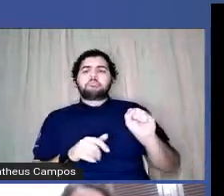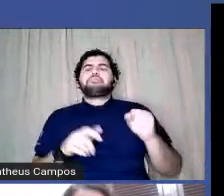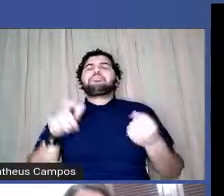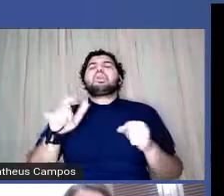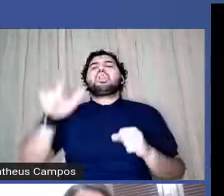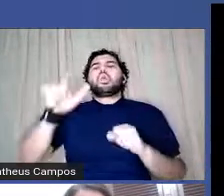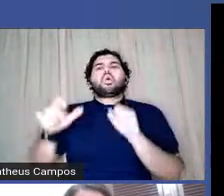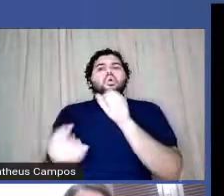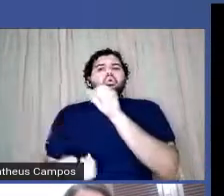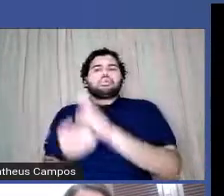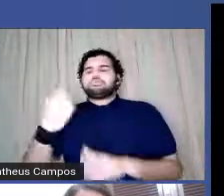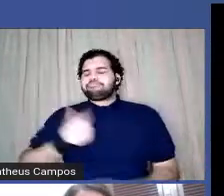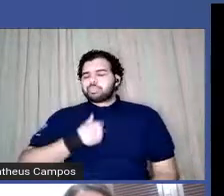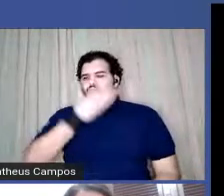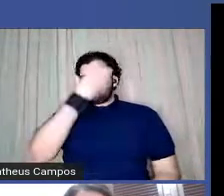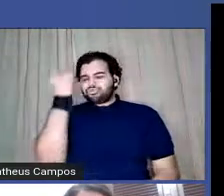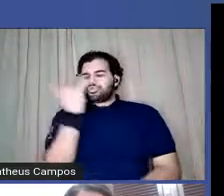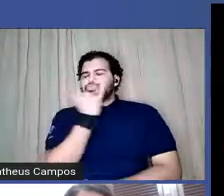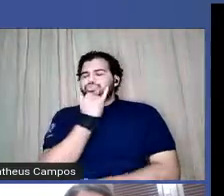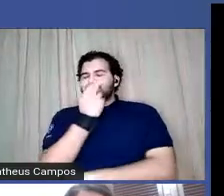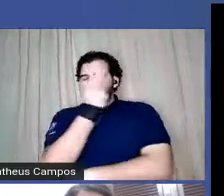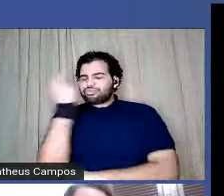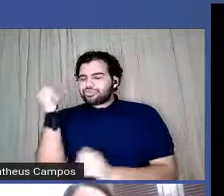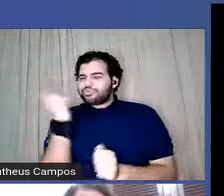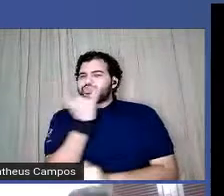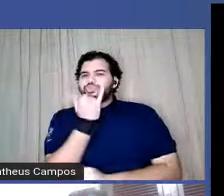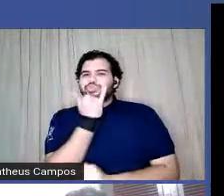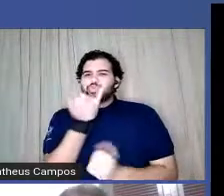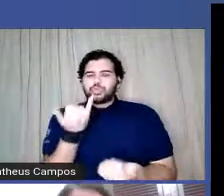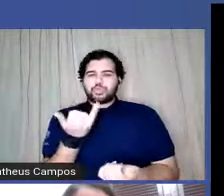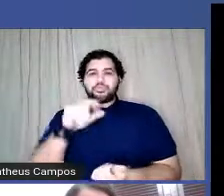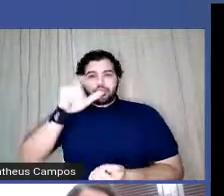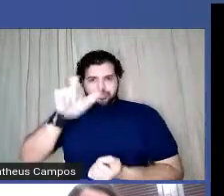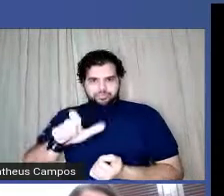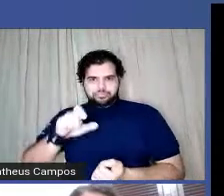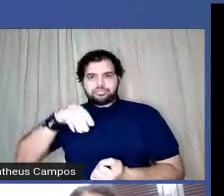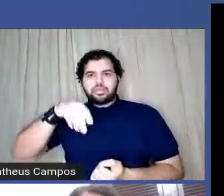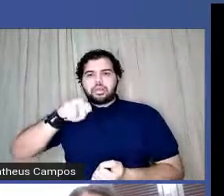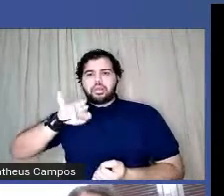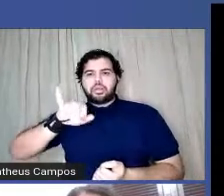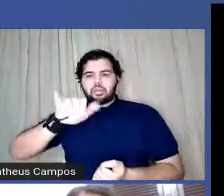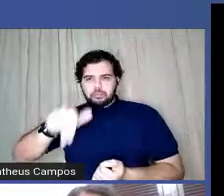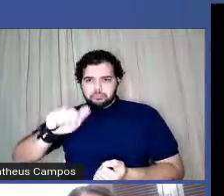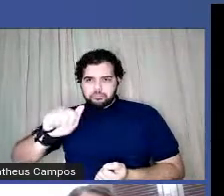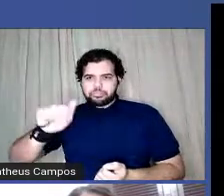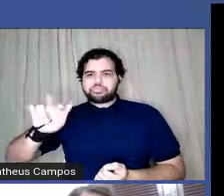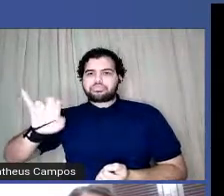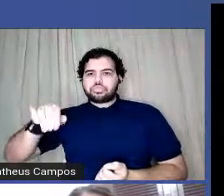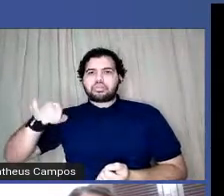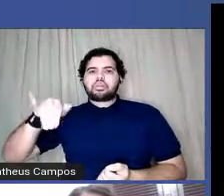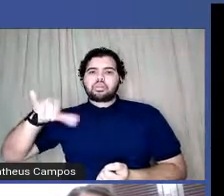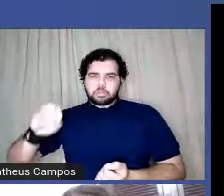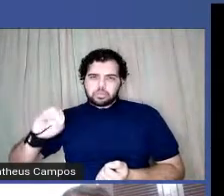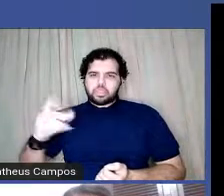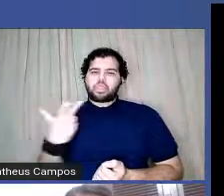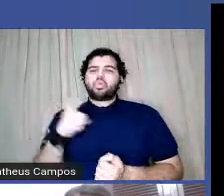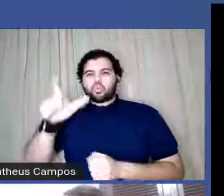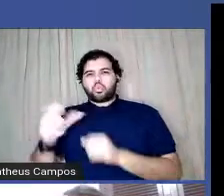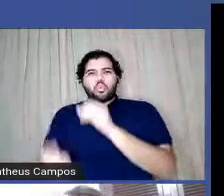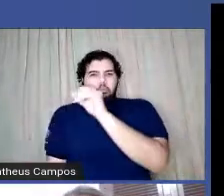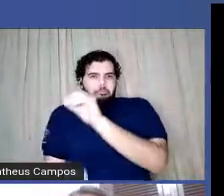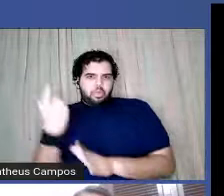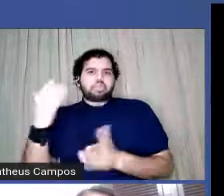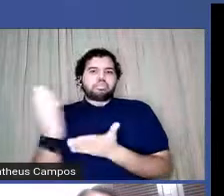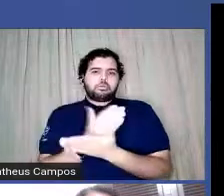Gente, eu esqueci, perdão. Dos Reis. Pronto, Maria Firmina dos Reis. Então, mesmo